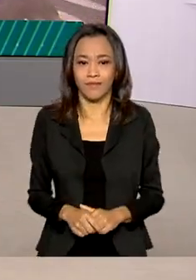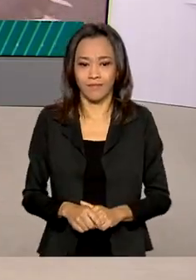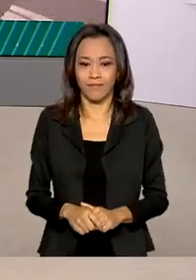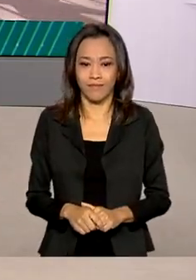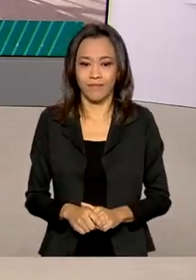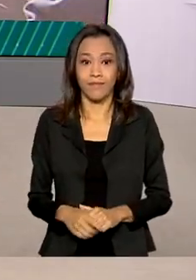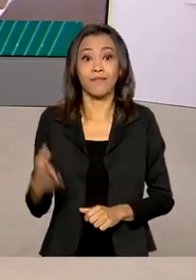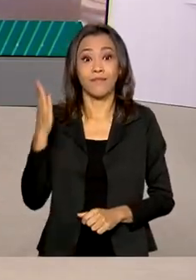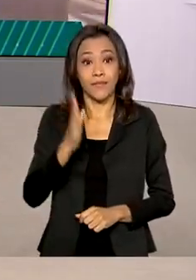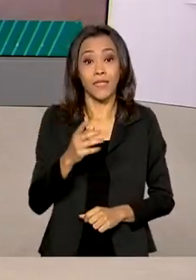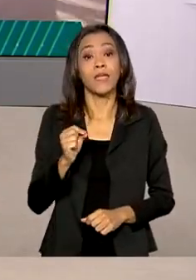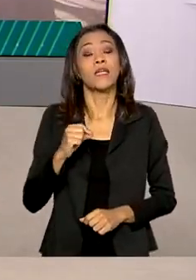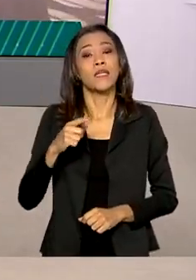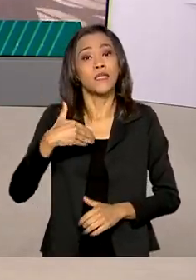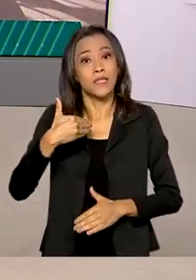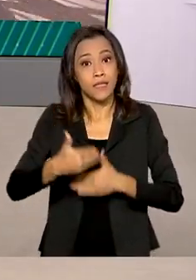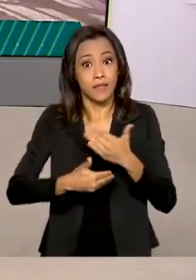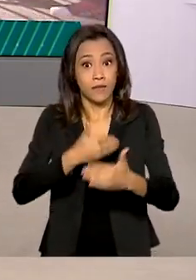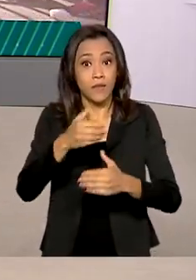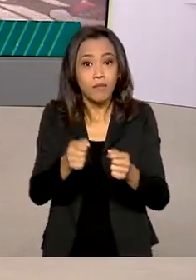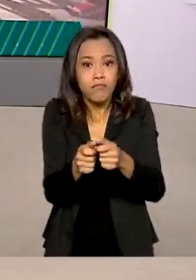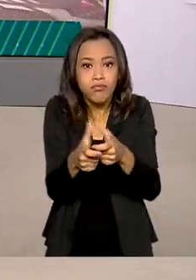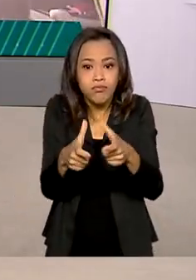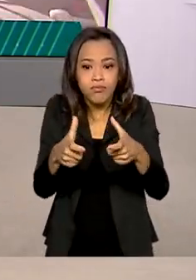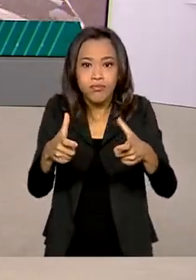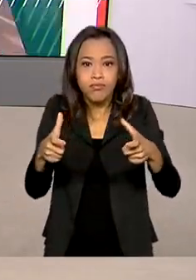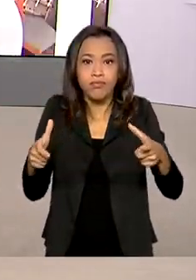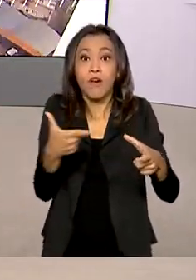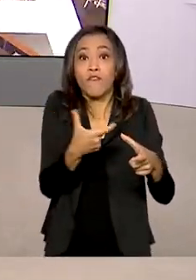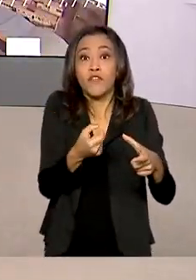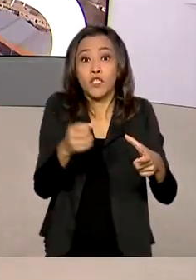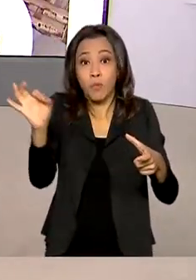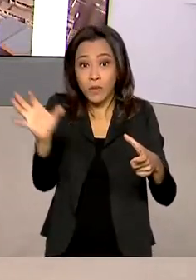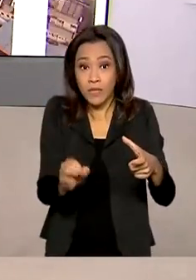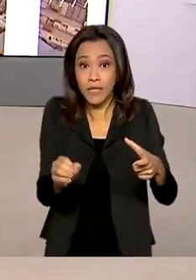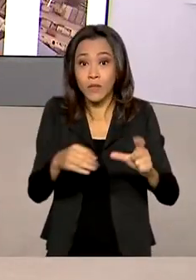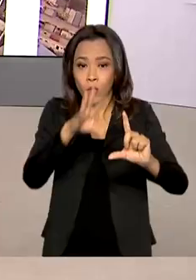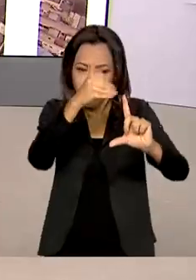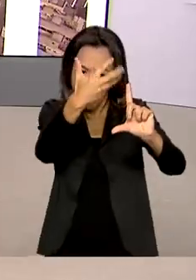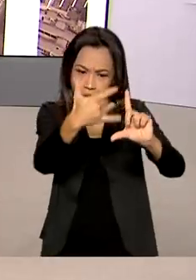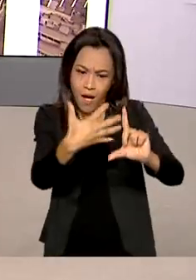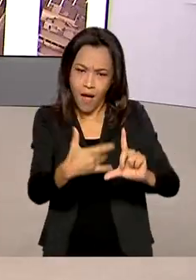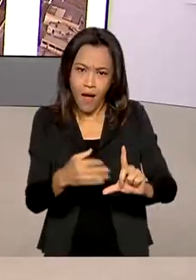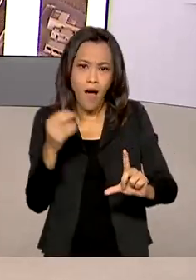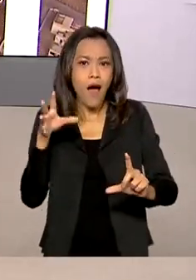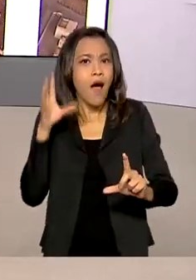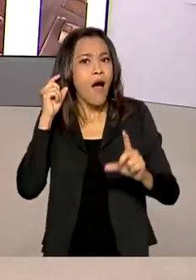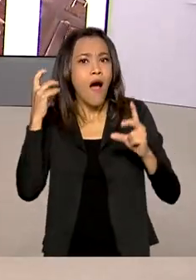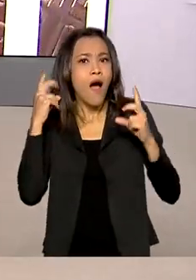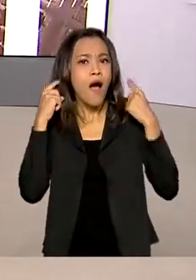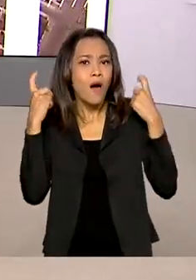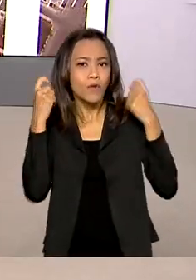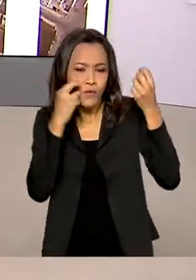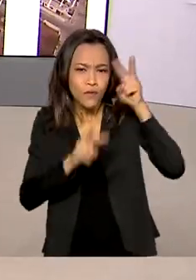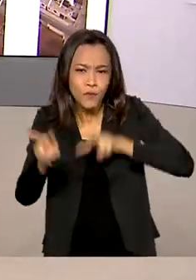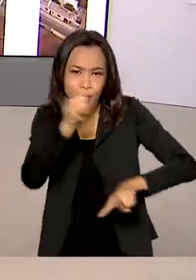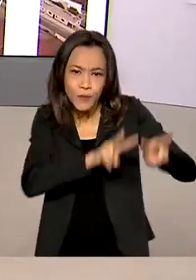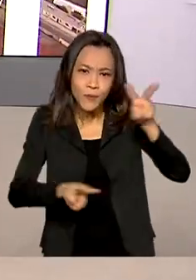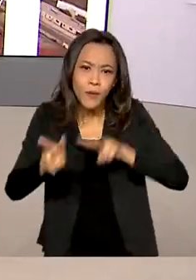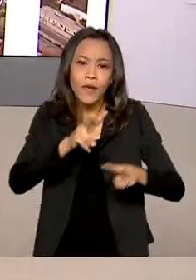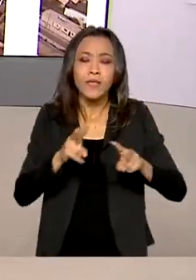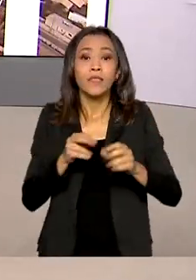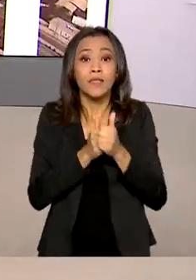Cresceu em quase 20% o número de conteúdos audiovisuais classificados por faixa etária este ano no Brasil.